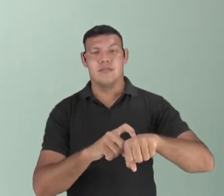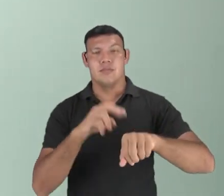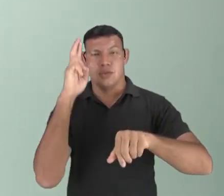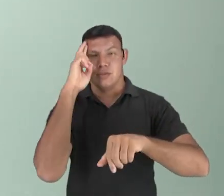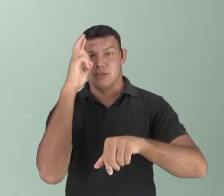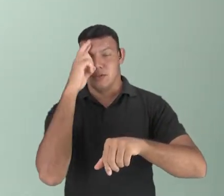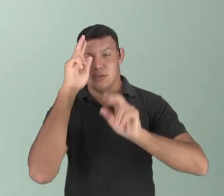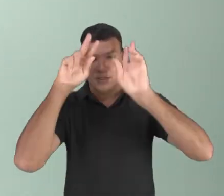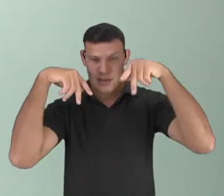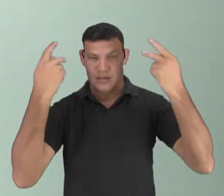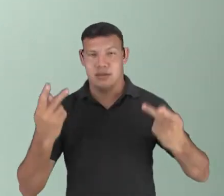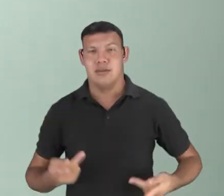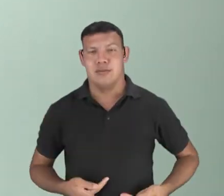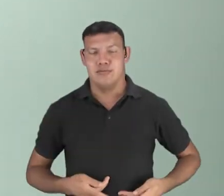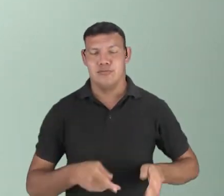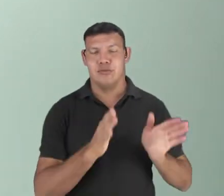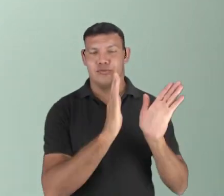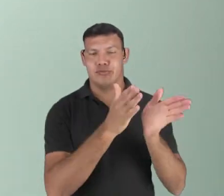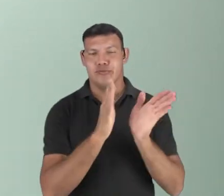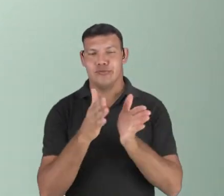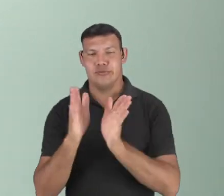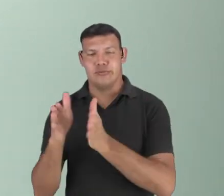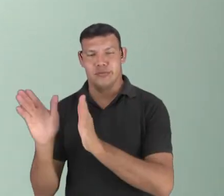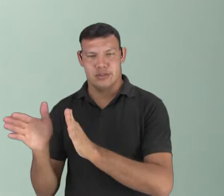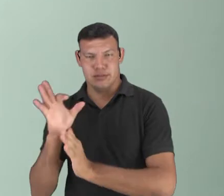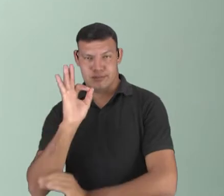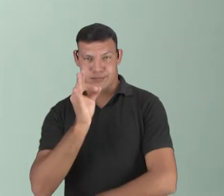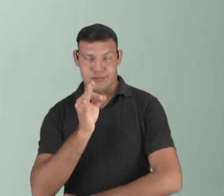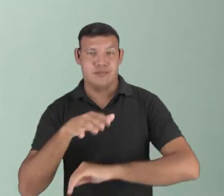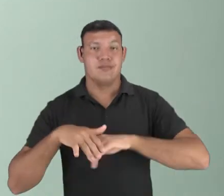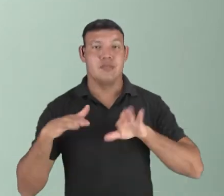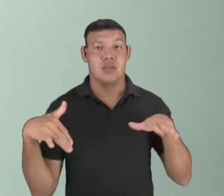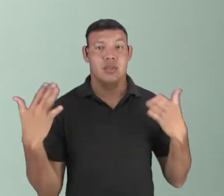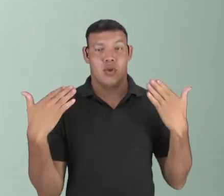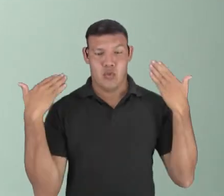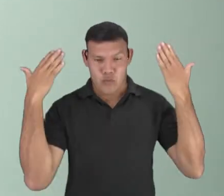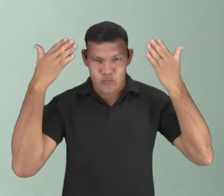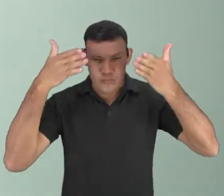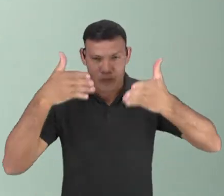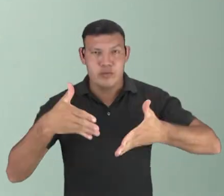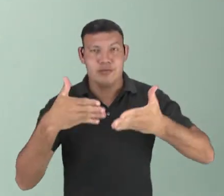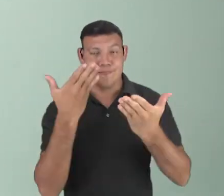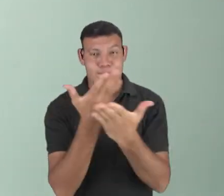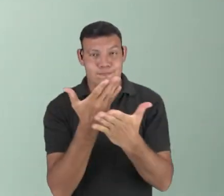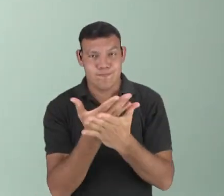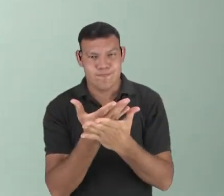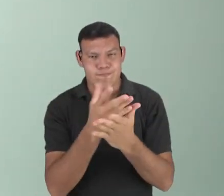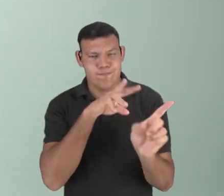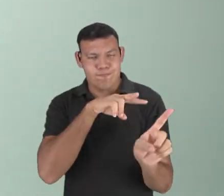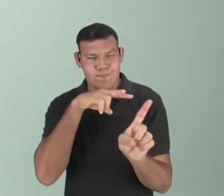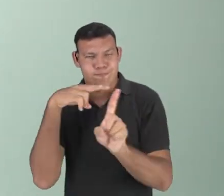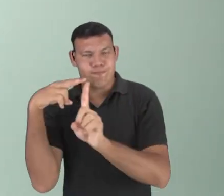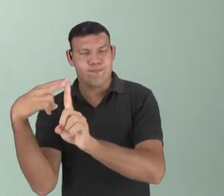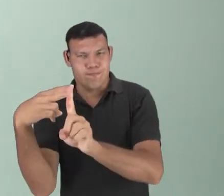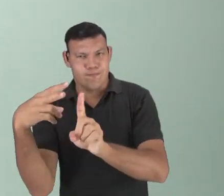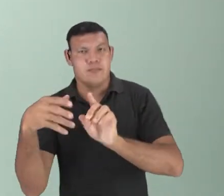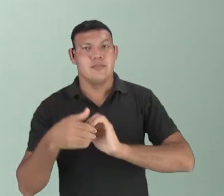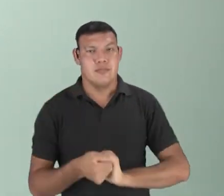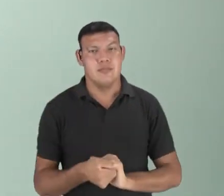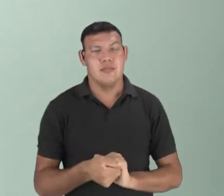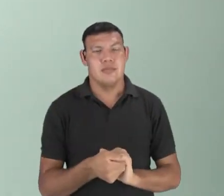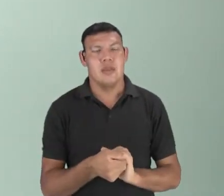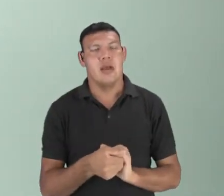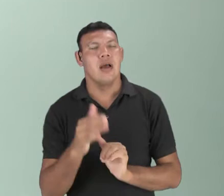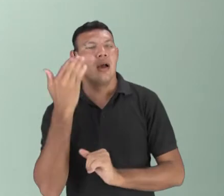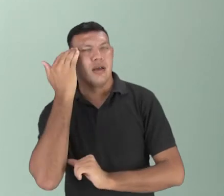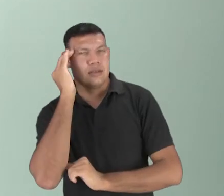E aí a gente divide isso em partes, certo? Hoje nós vamos voltar o nosso olhar para uma outra perspectiva, para a gente entender